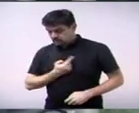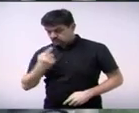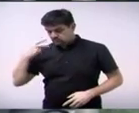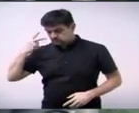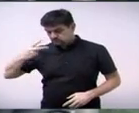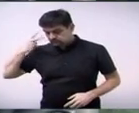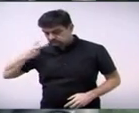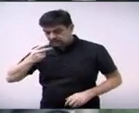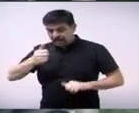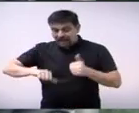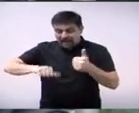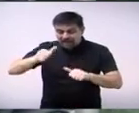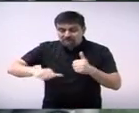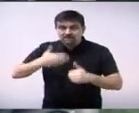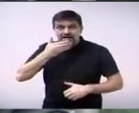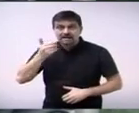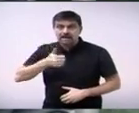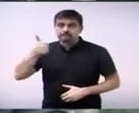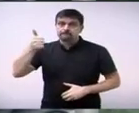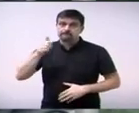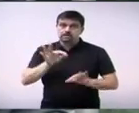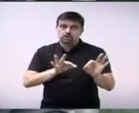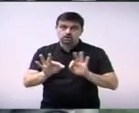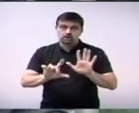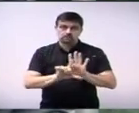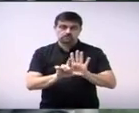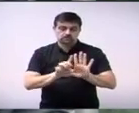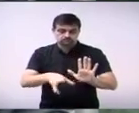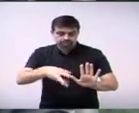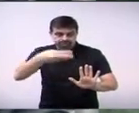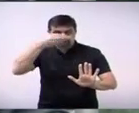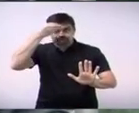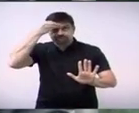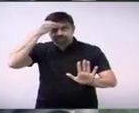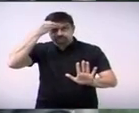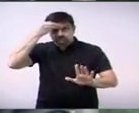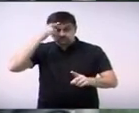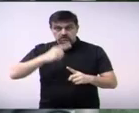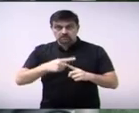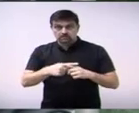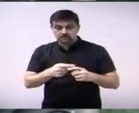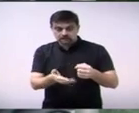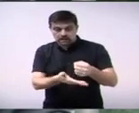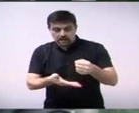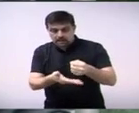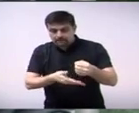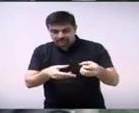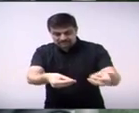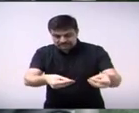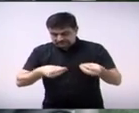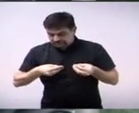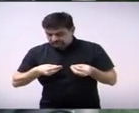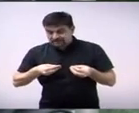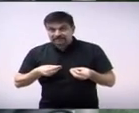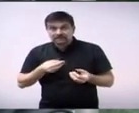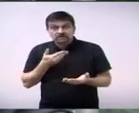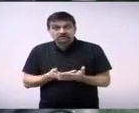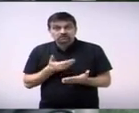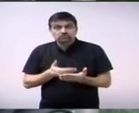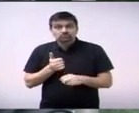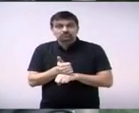analisar melhor esse projeto senhor presidente uma vez que a peça não veio acompanhada desse estudo